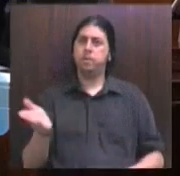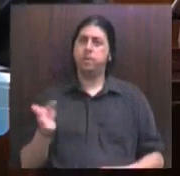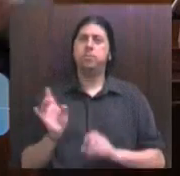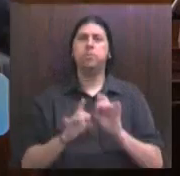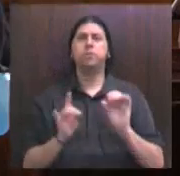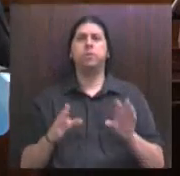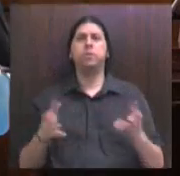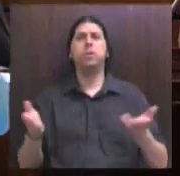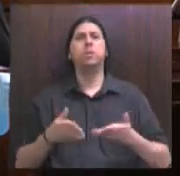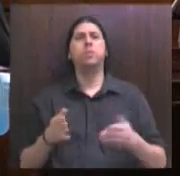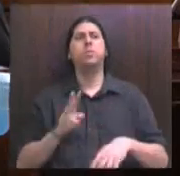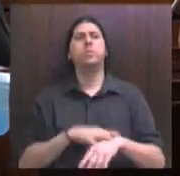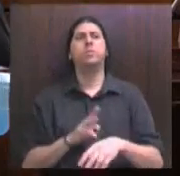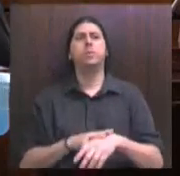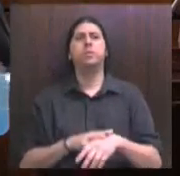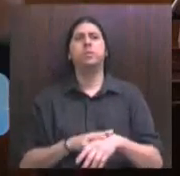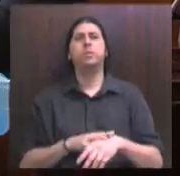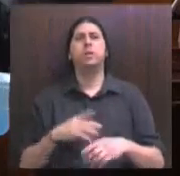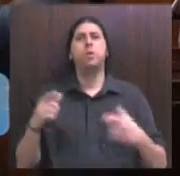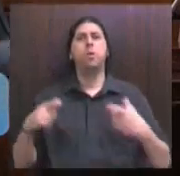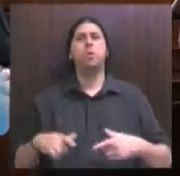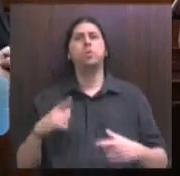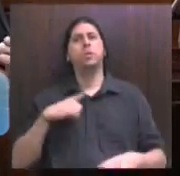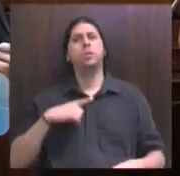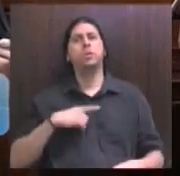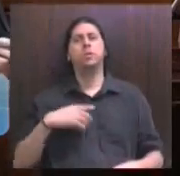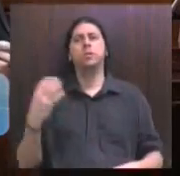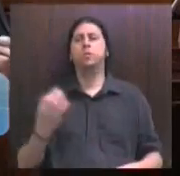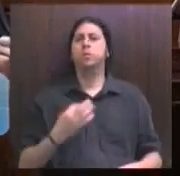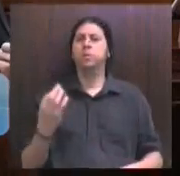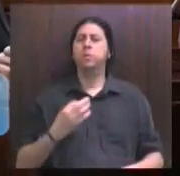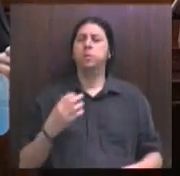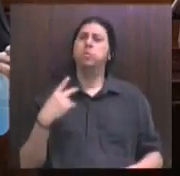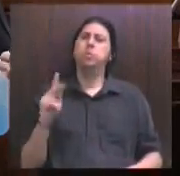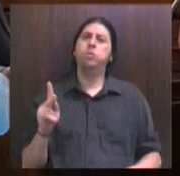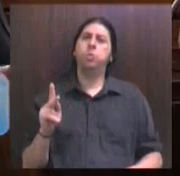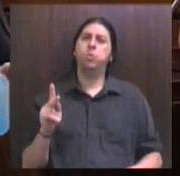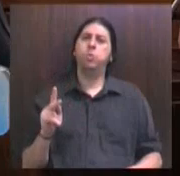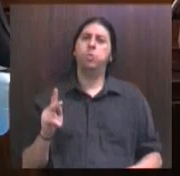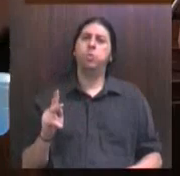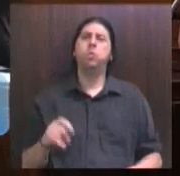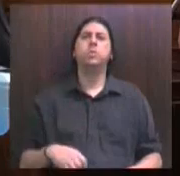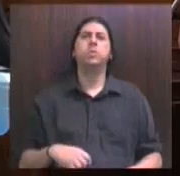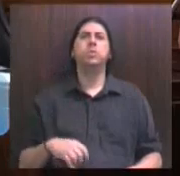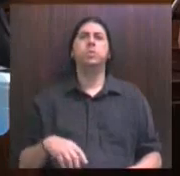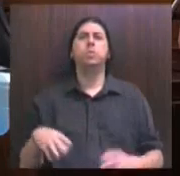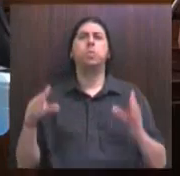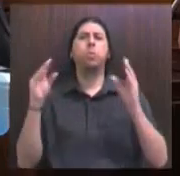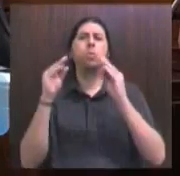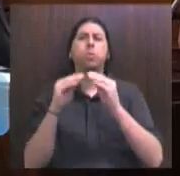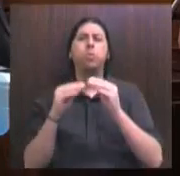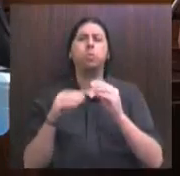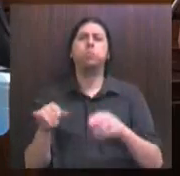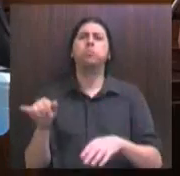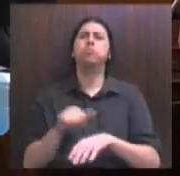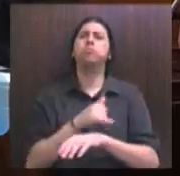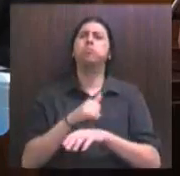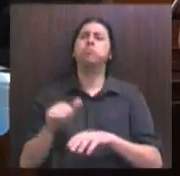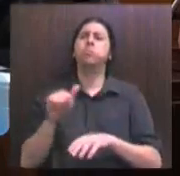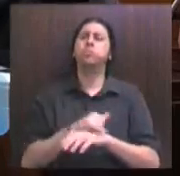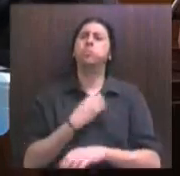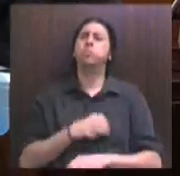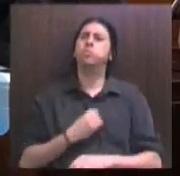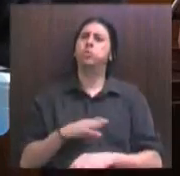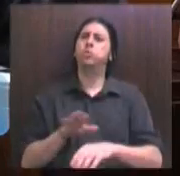neste momento, onde eu tenho a convicção de que esse obscurantismo que estamos vivendo, por